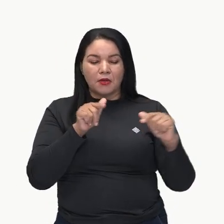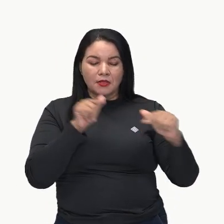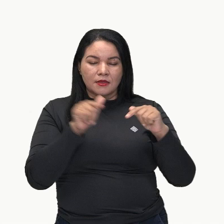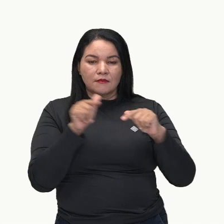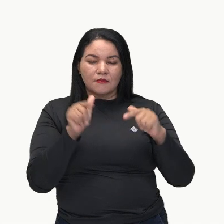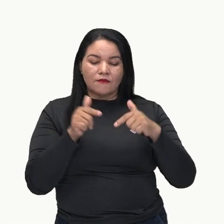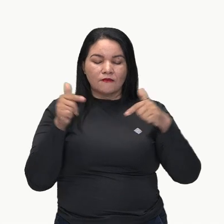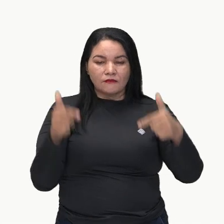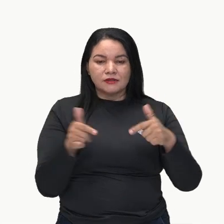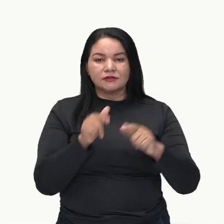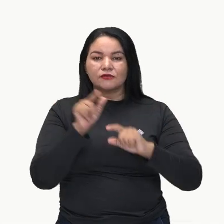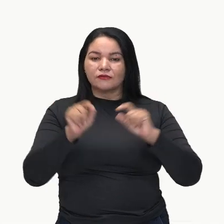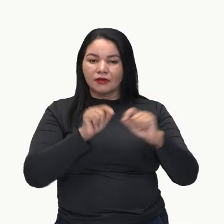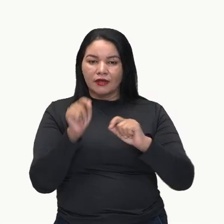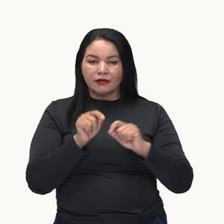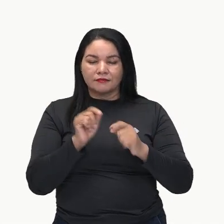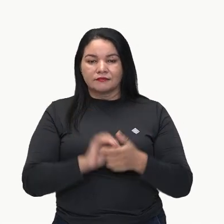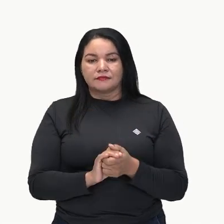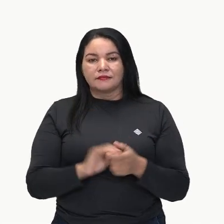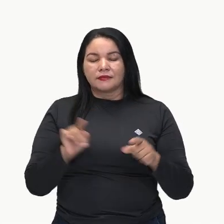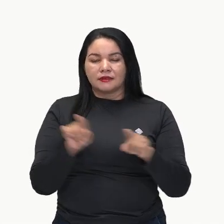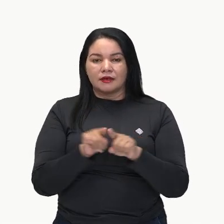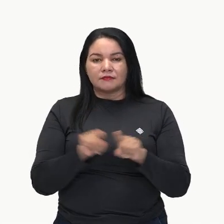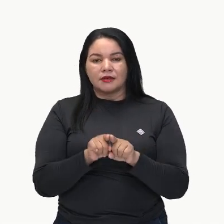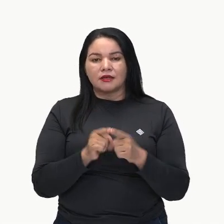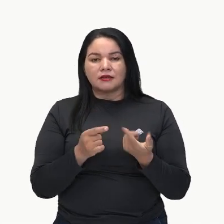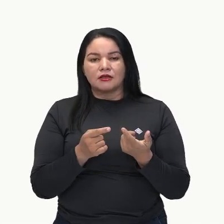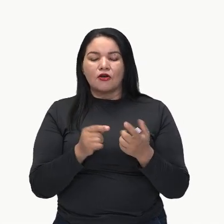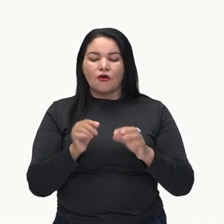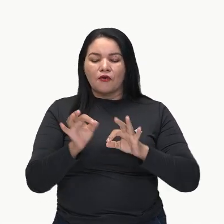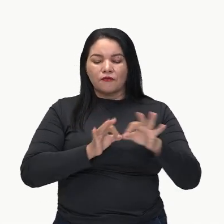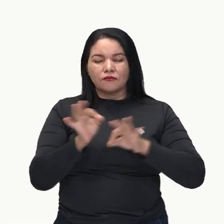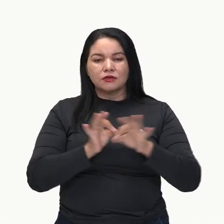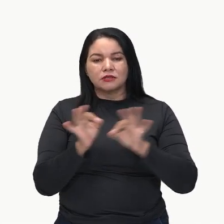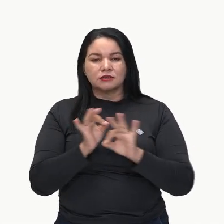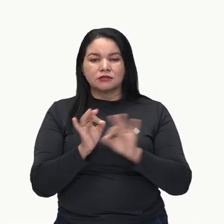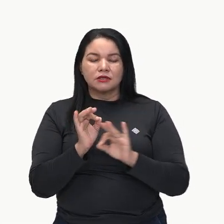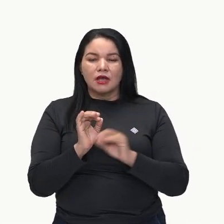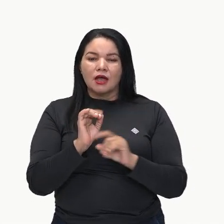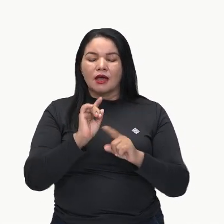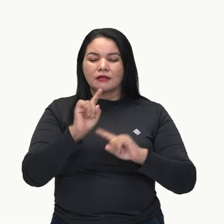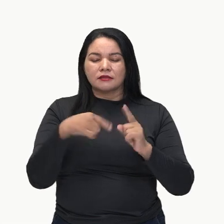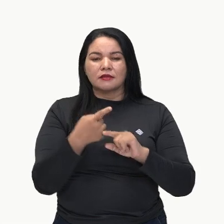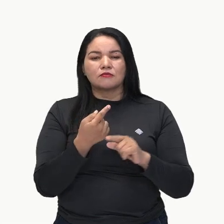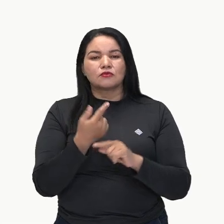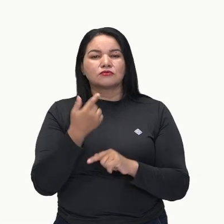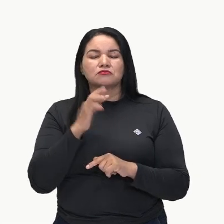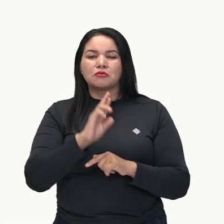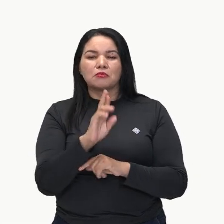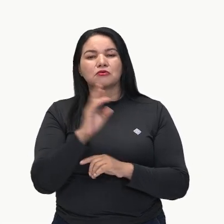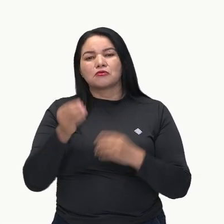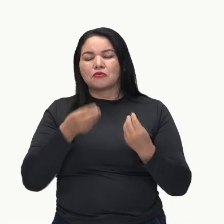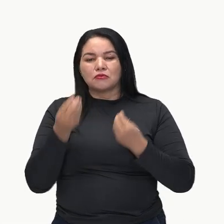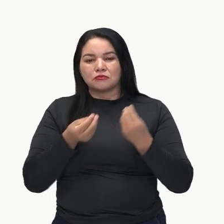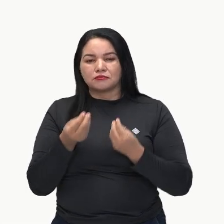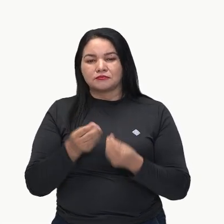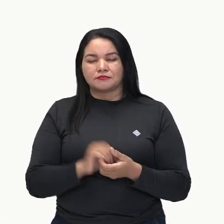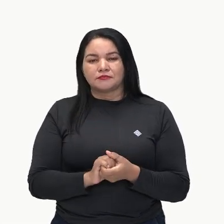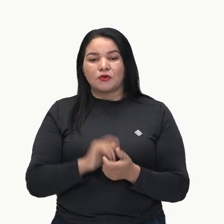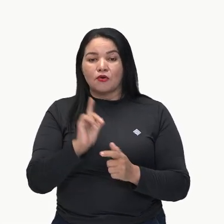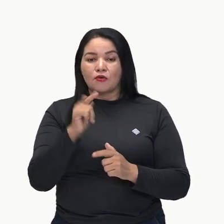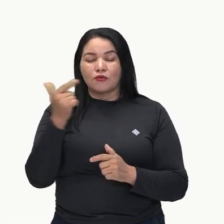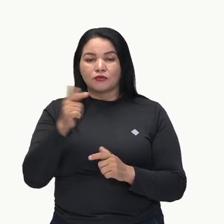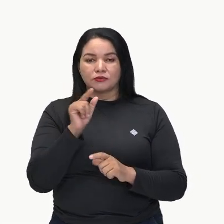viabilizar essa solução? Qual o efeito essa solução pode alcançar?